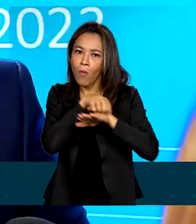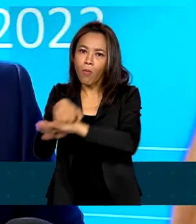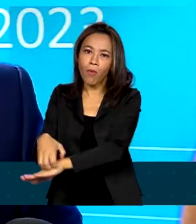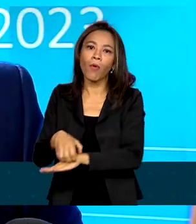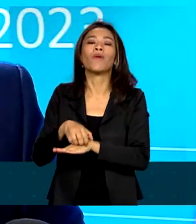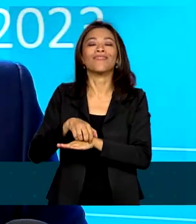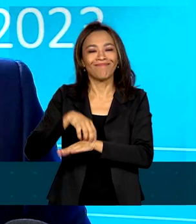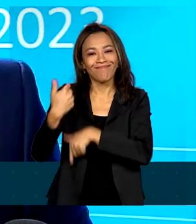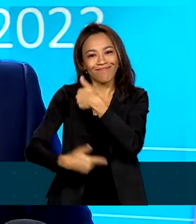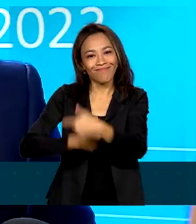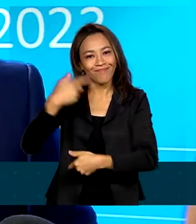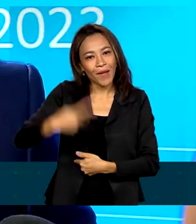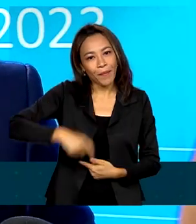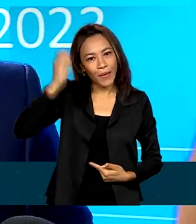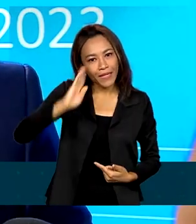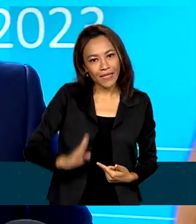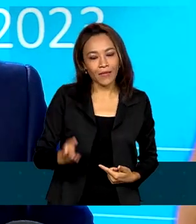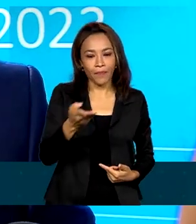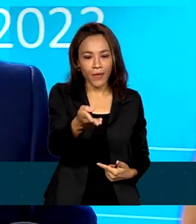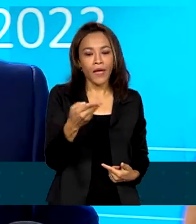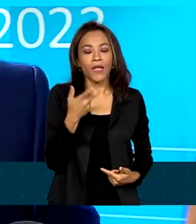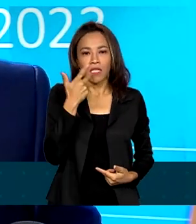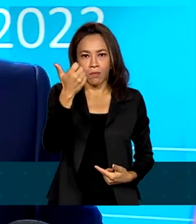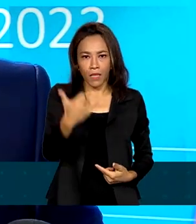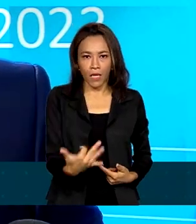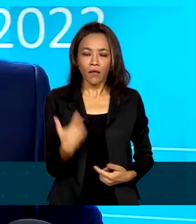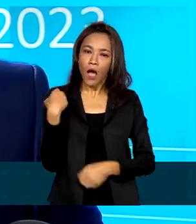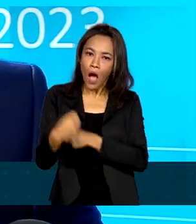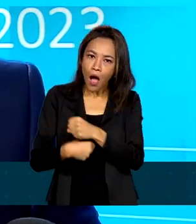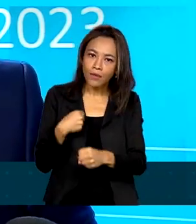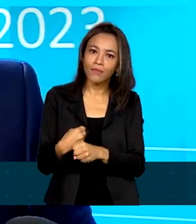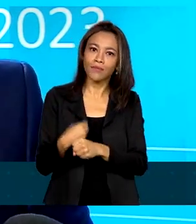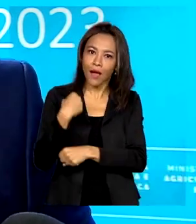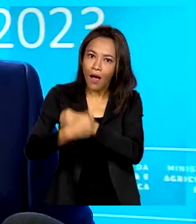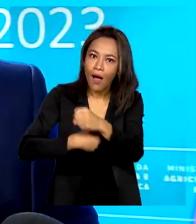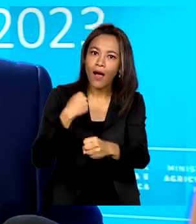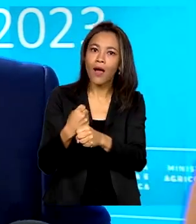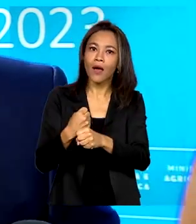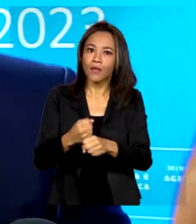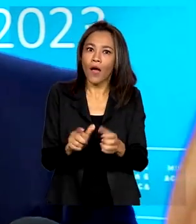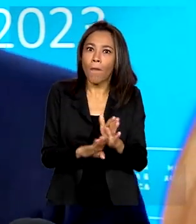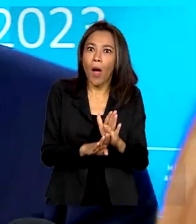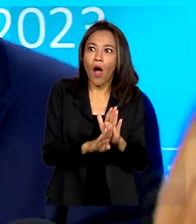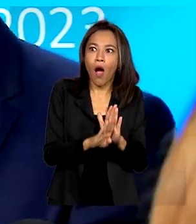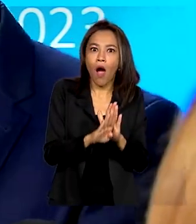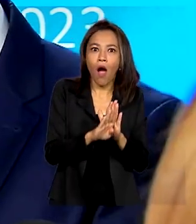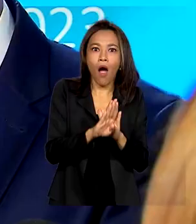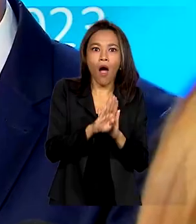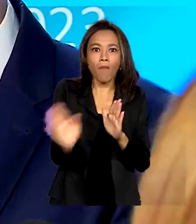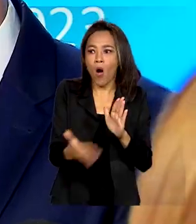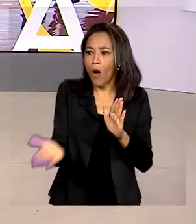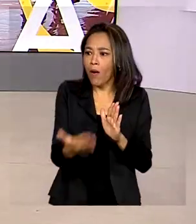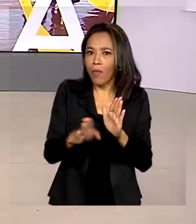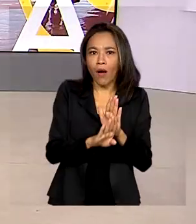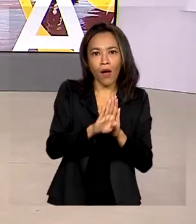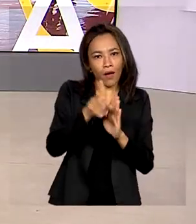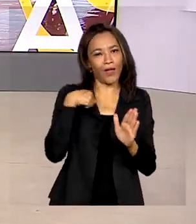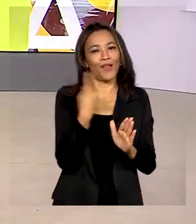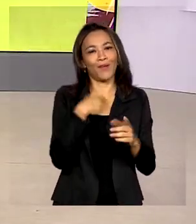grande desafio e, ano a ano, produção cresce, o que é bom, e a gente precisa se adequar.